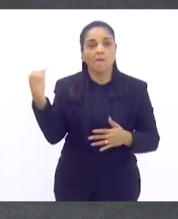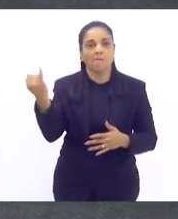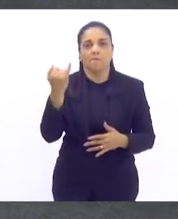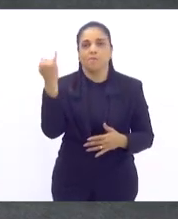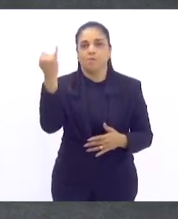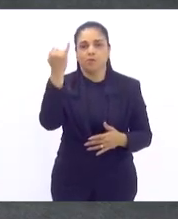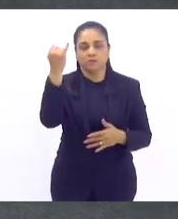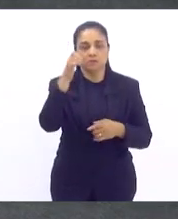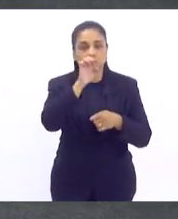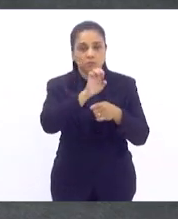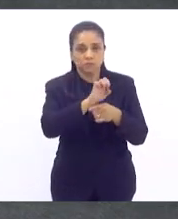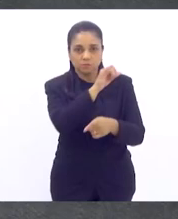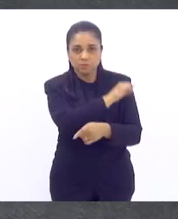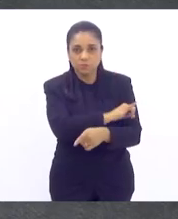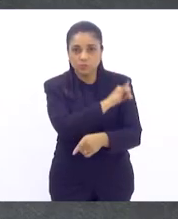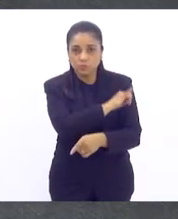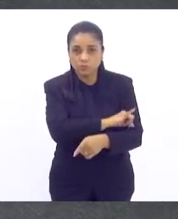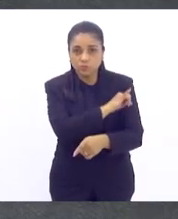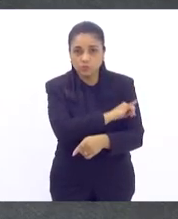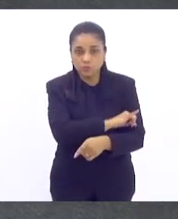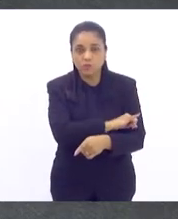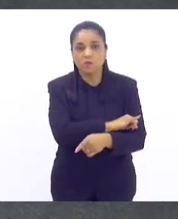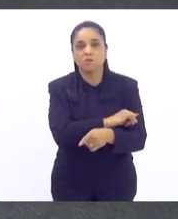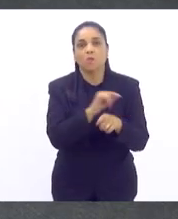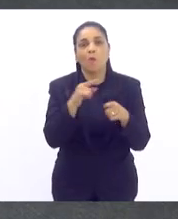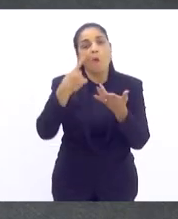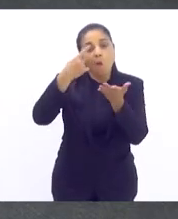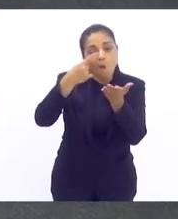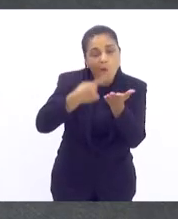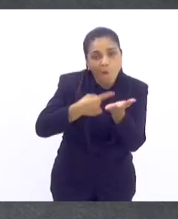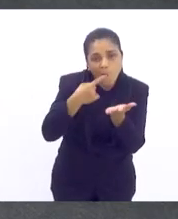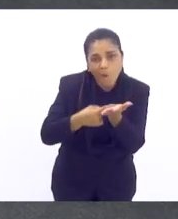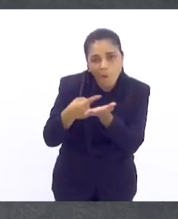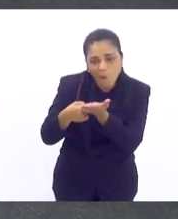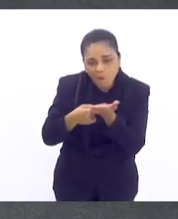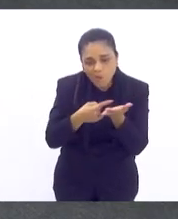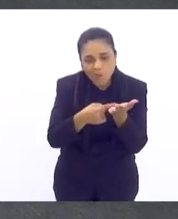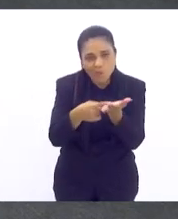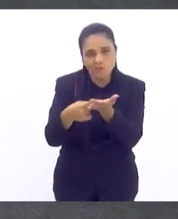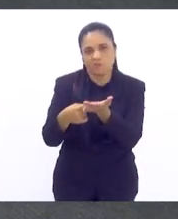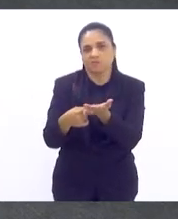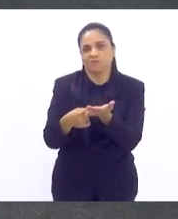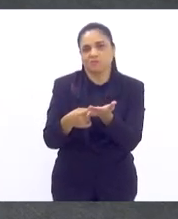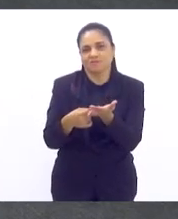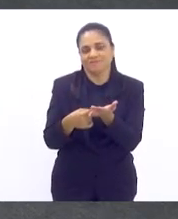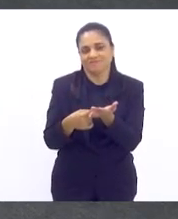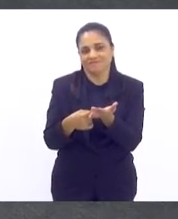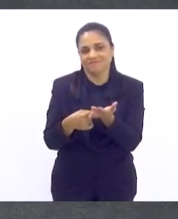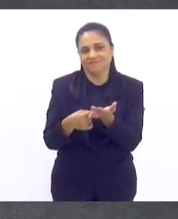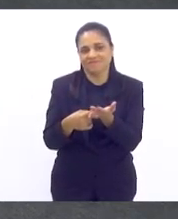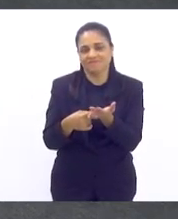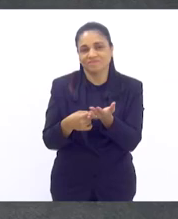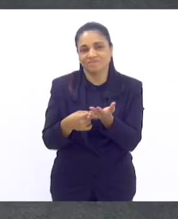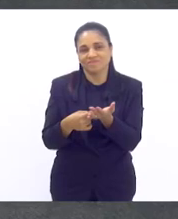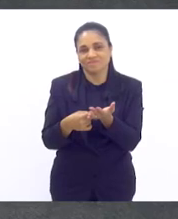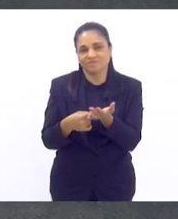do Estado do Rio de Janeiro também ter esse compromisso. Então, dizer, essa